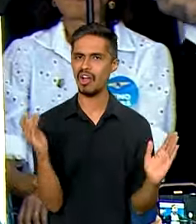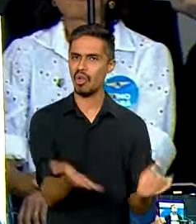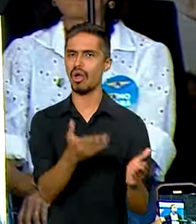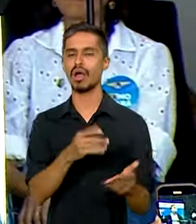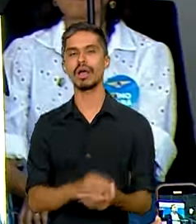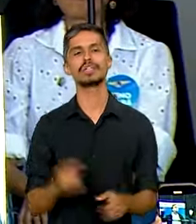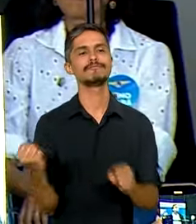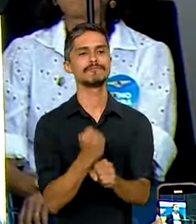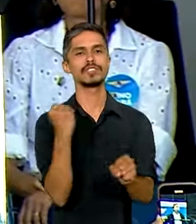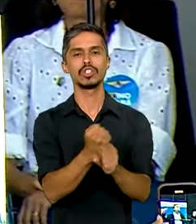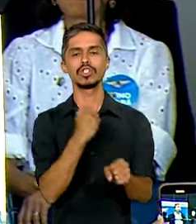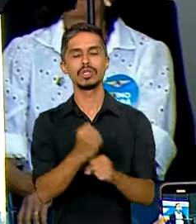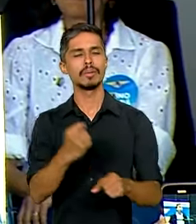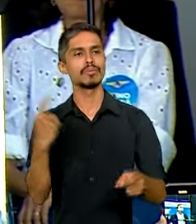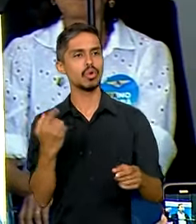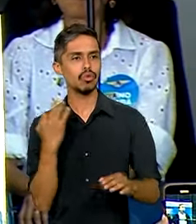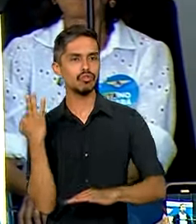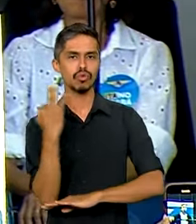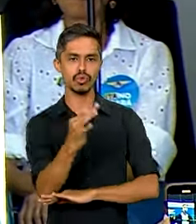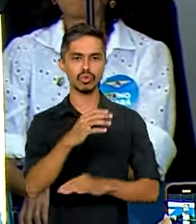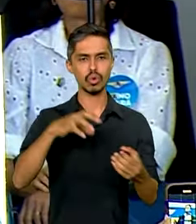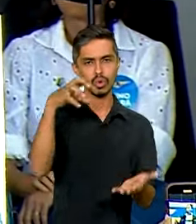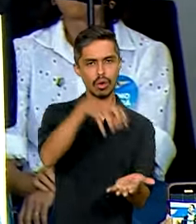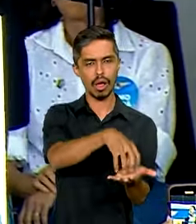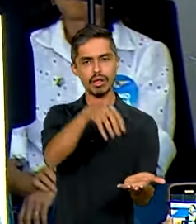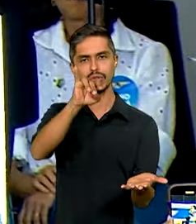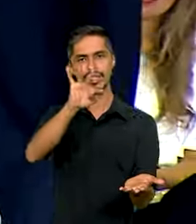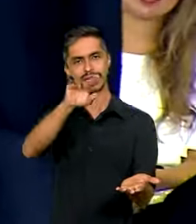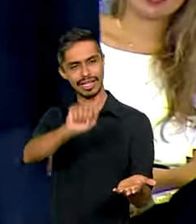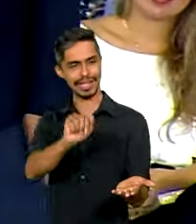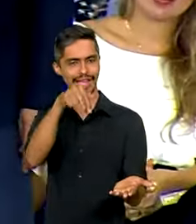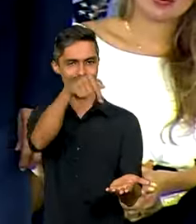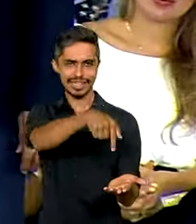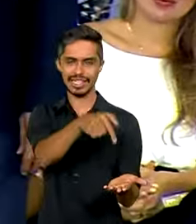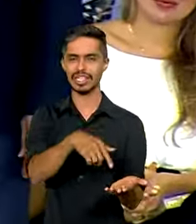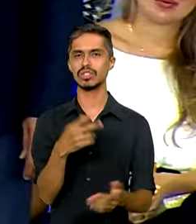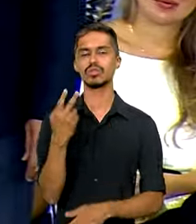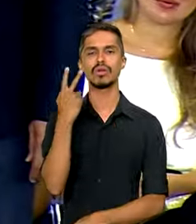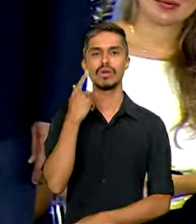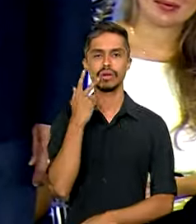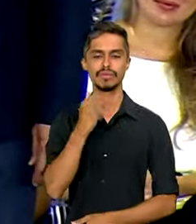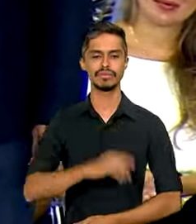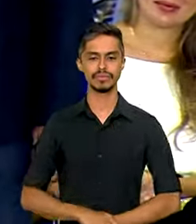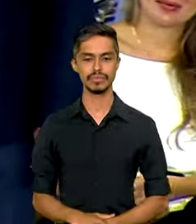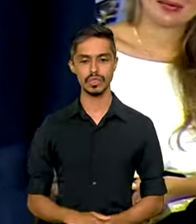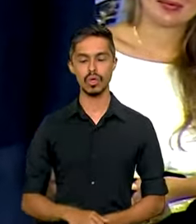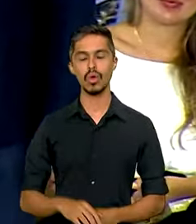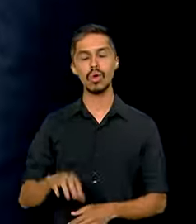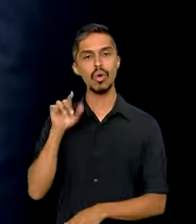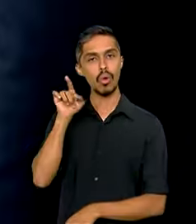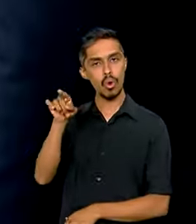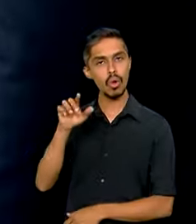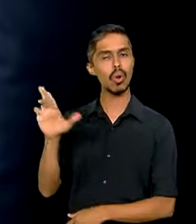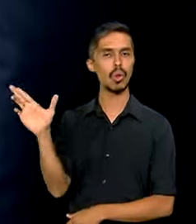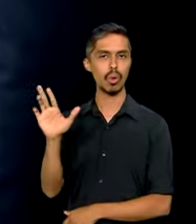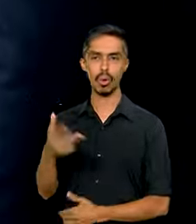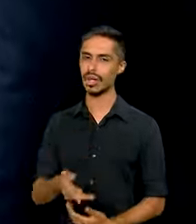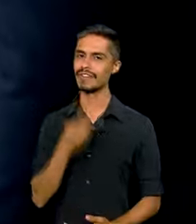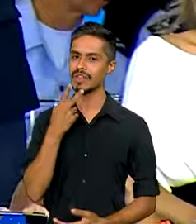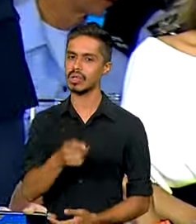obras agora do futuro campus do ITA aqui no Ceará. O presidente Lula destacou a necessidade de